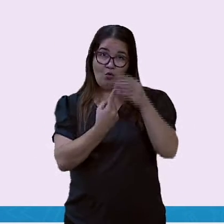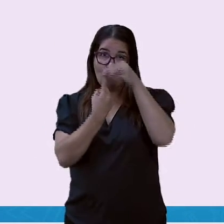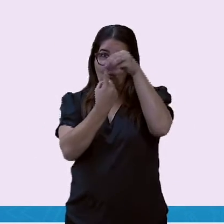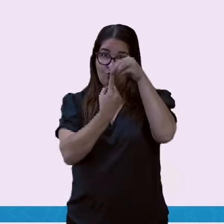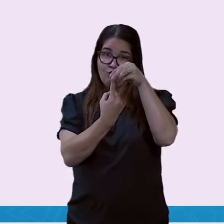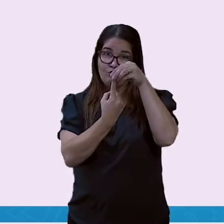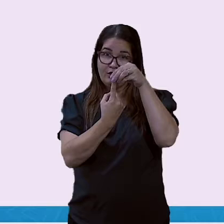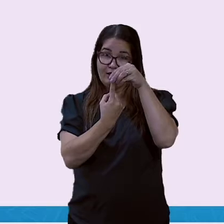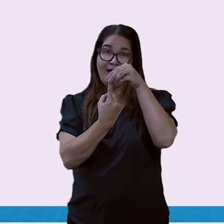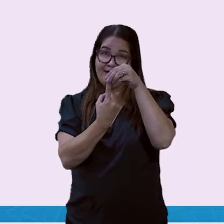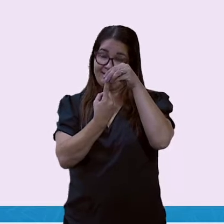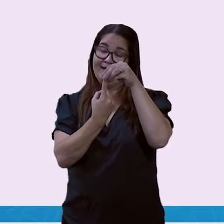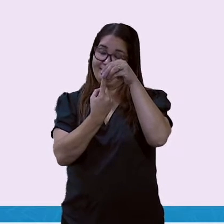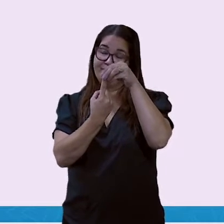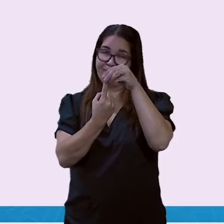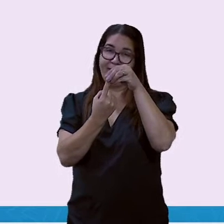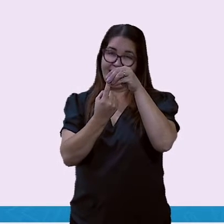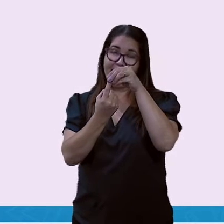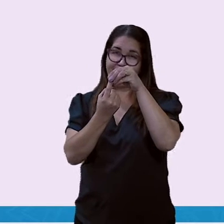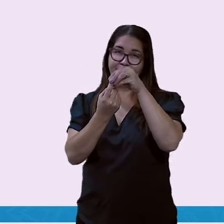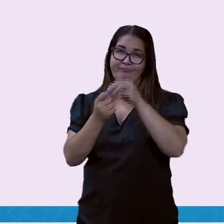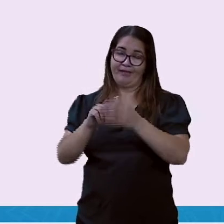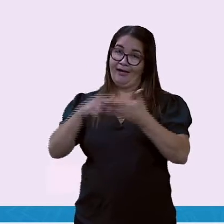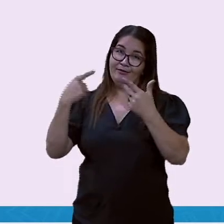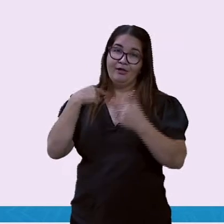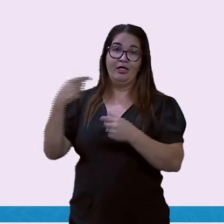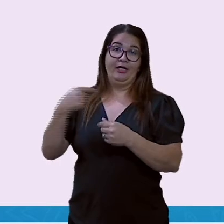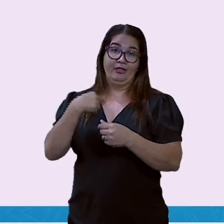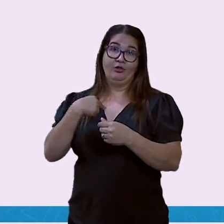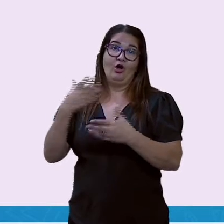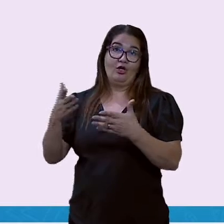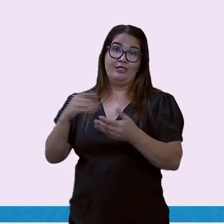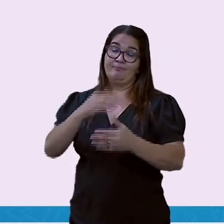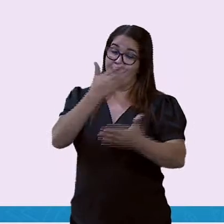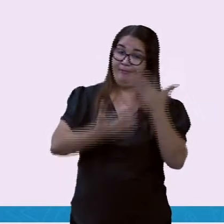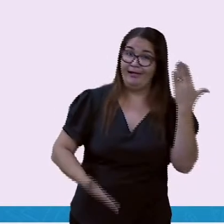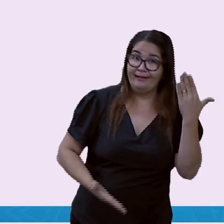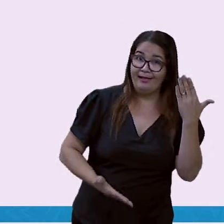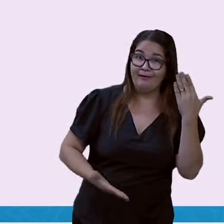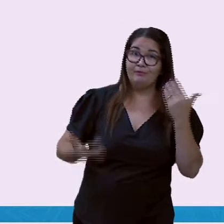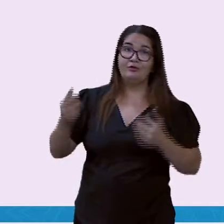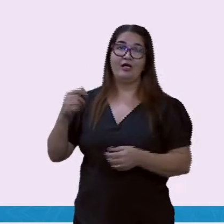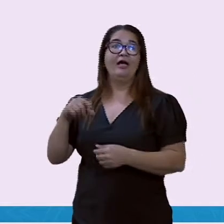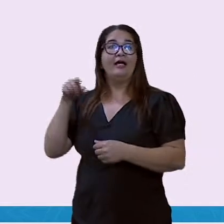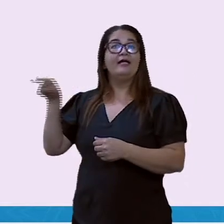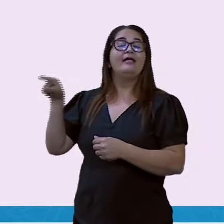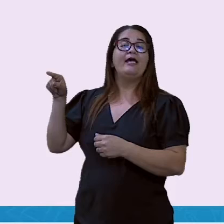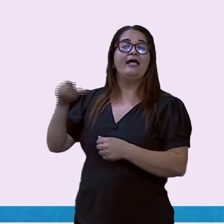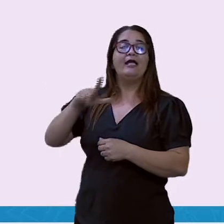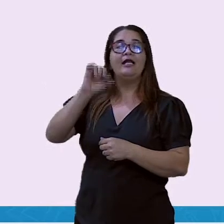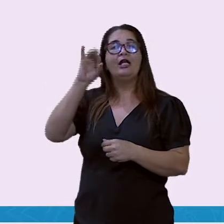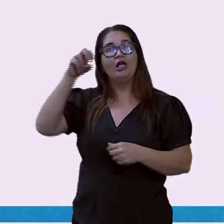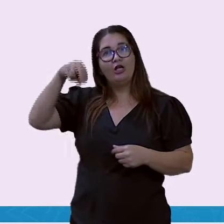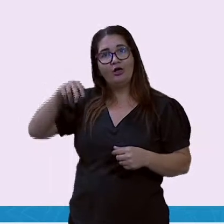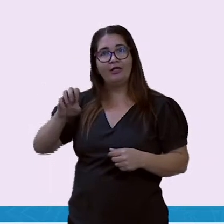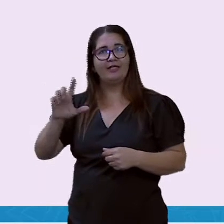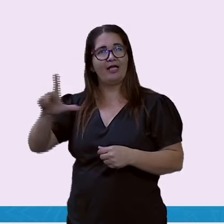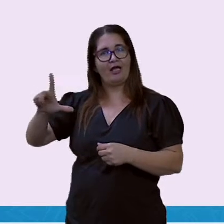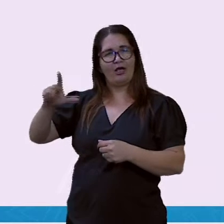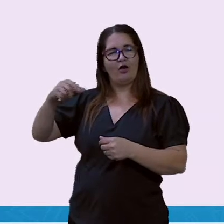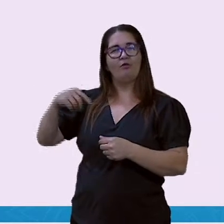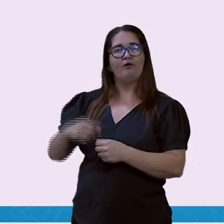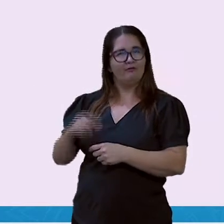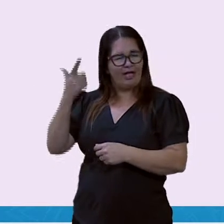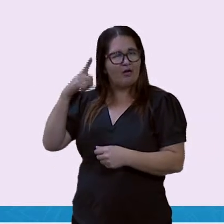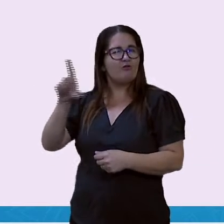em cima da gente. Mas foi o único troféu que esse craque levantou pela sua seleção argentina.